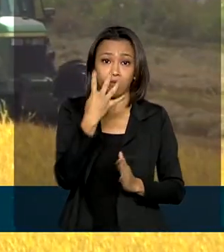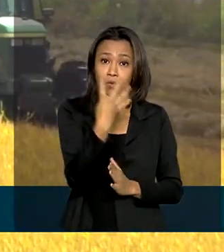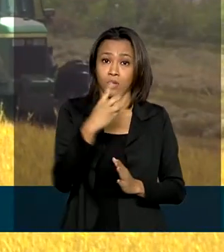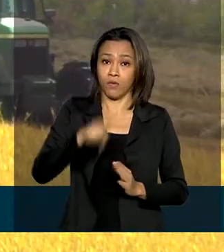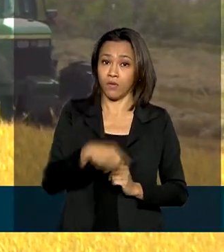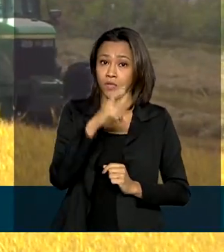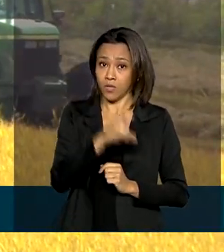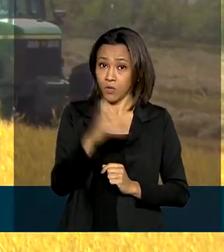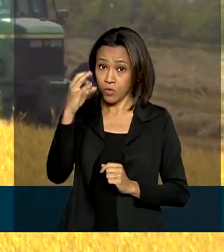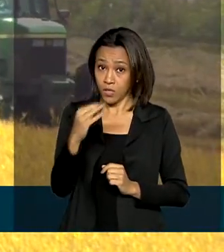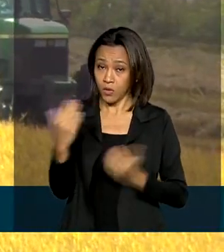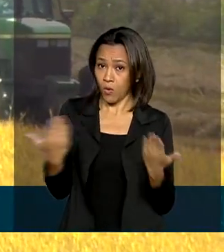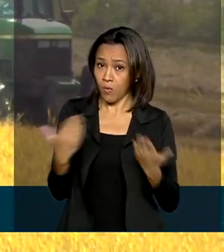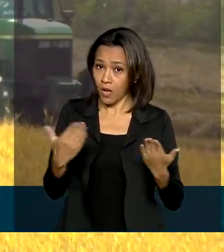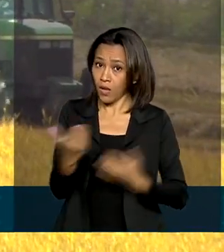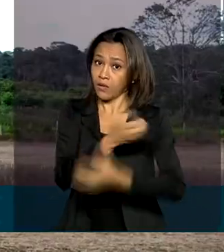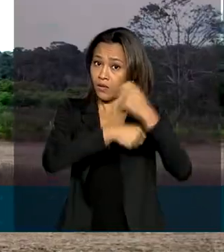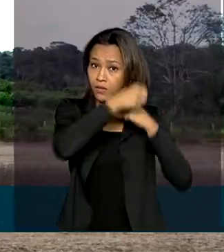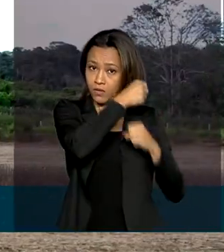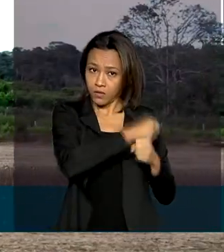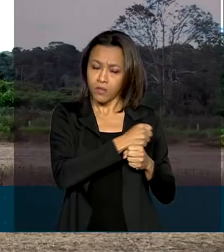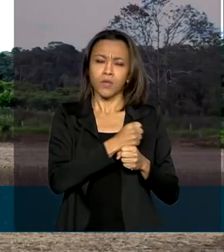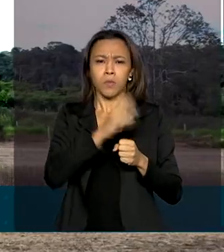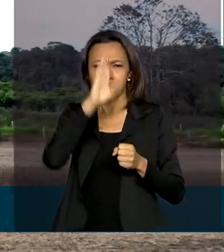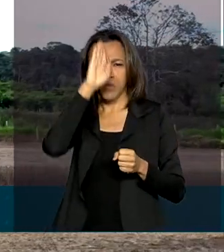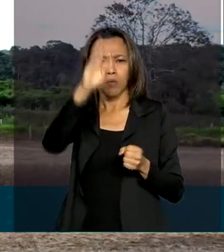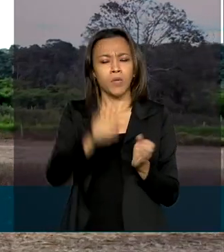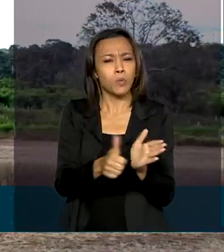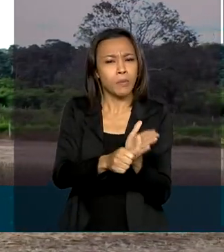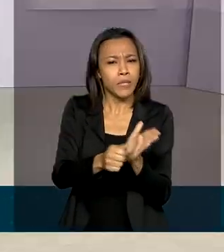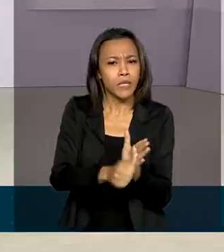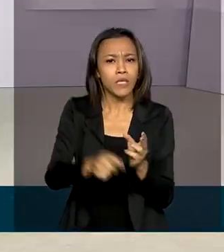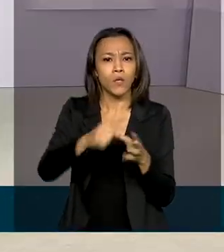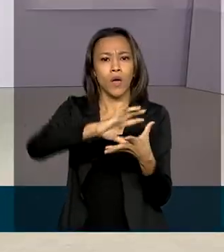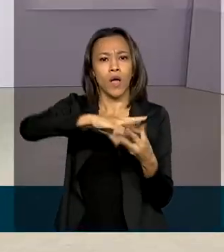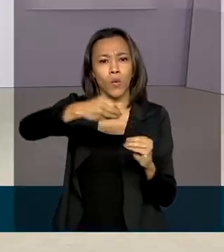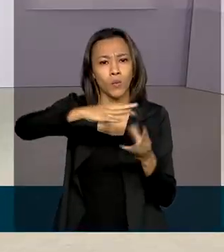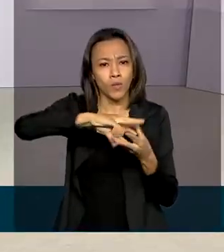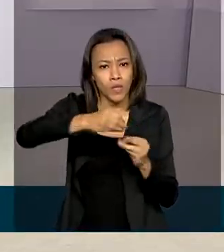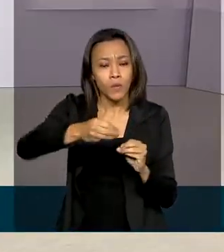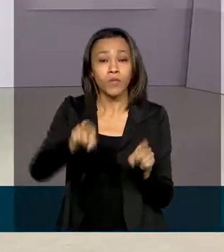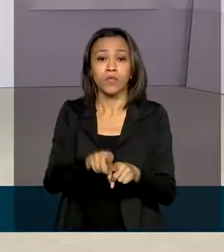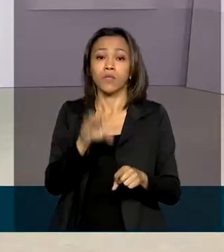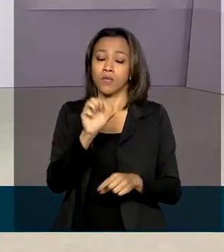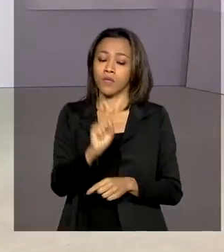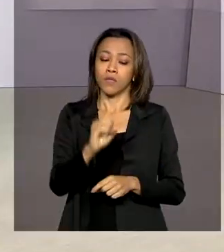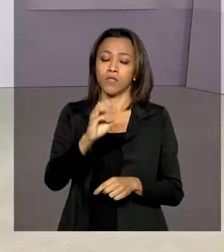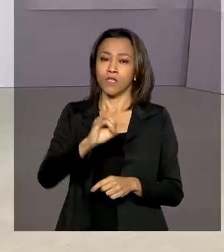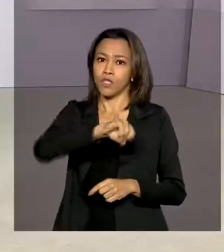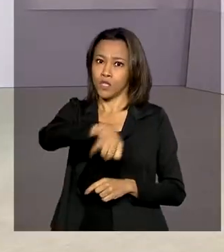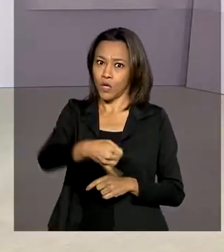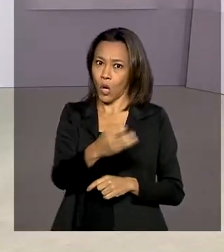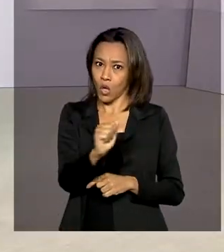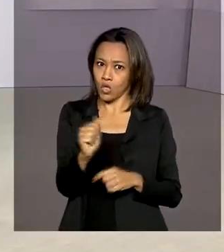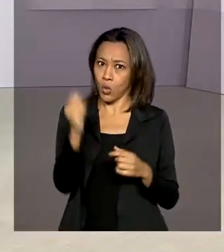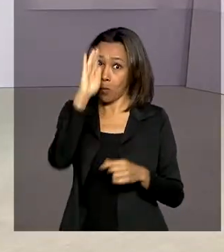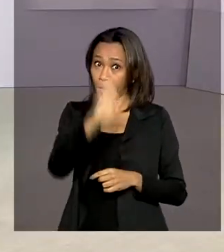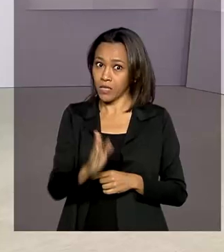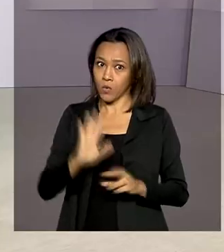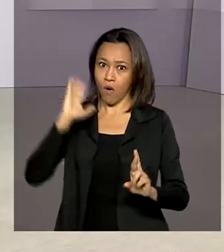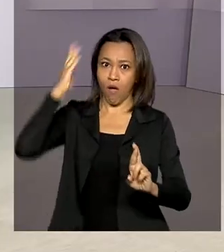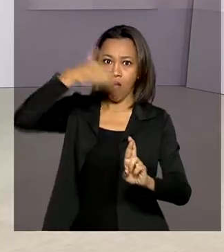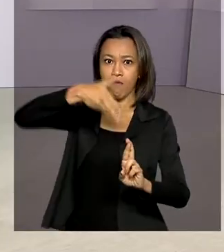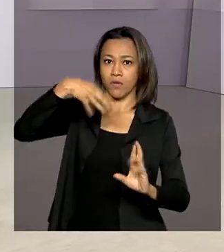à safra anterior. Destaque para o milho, algodão e a soja, que coloca o Brasil como o maior produtor